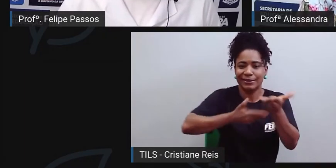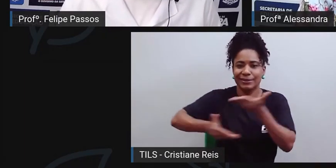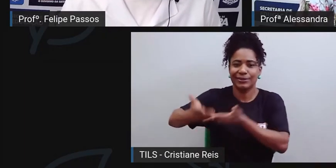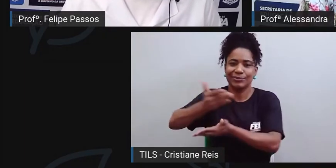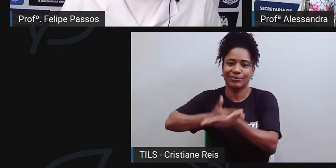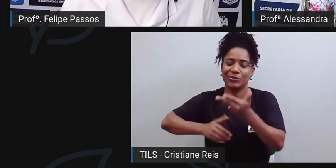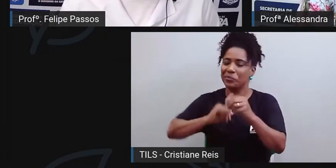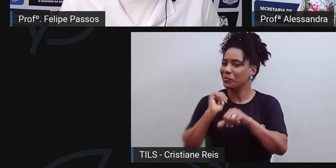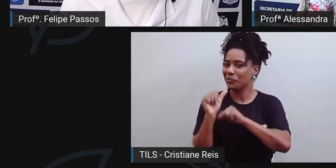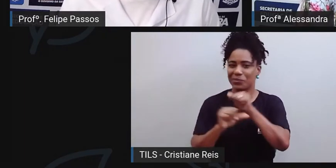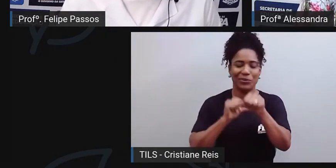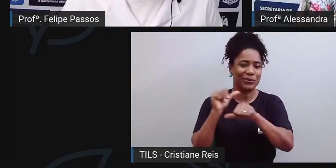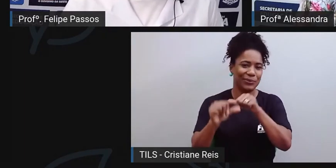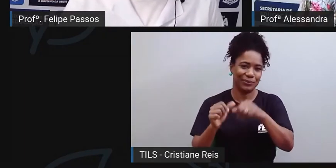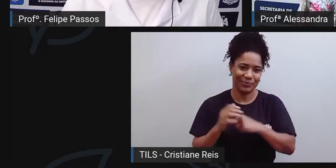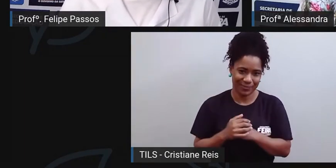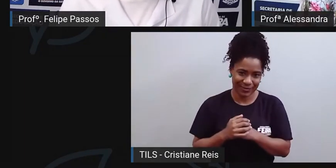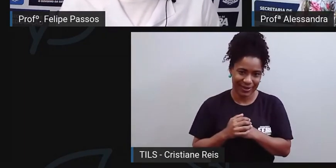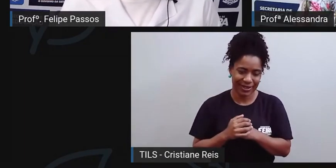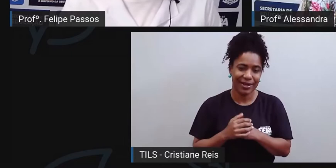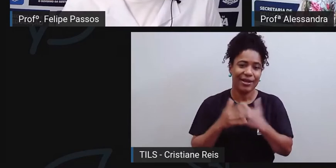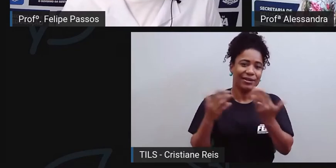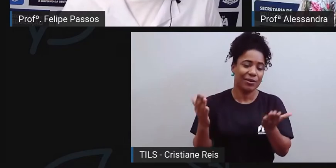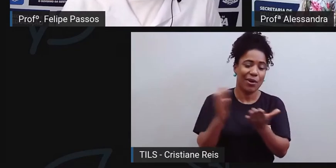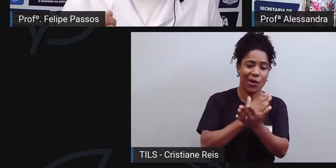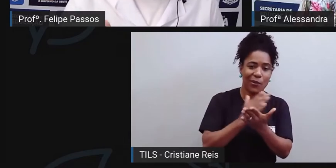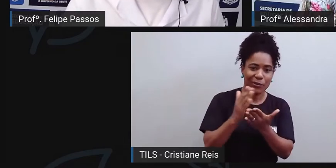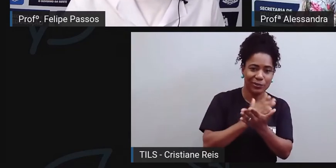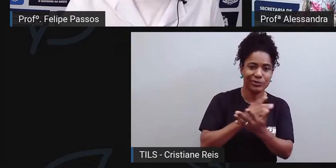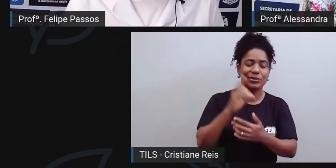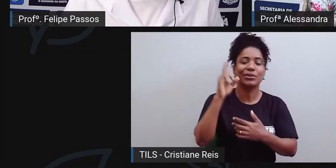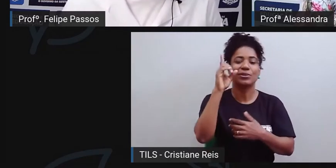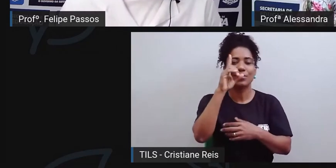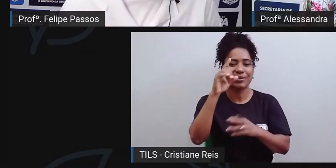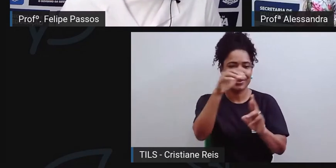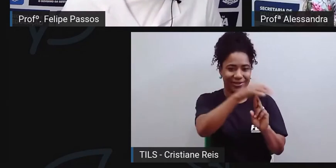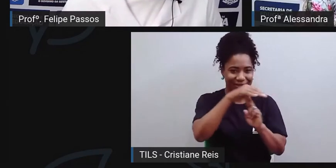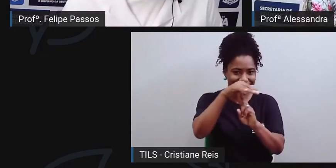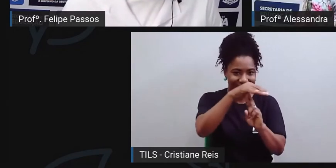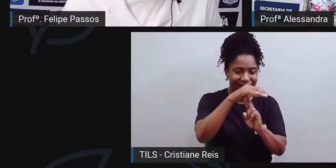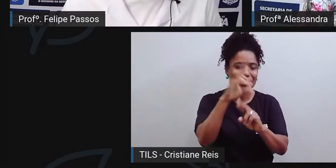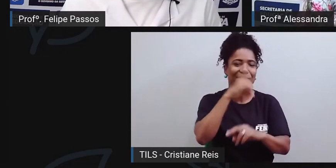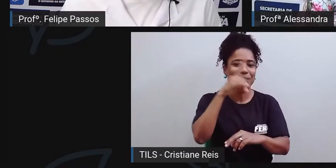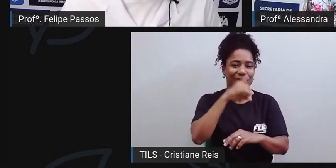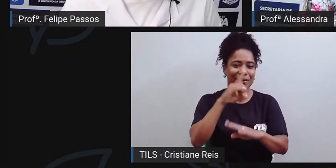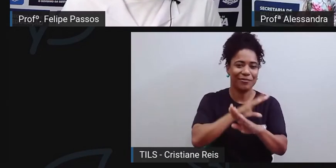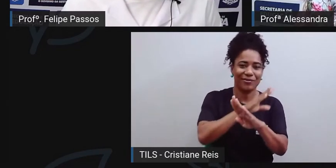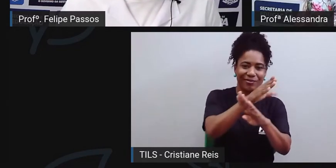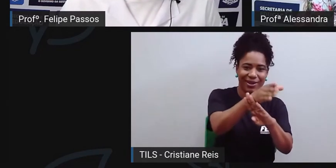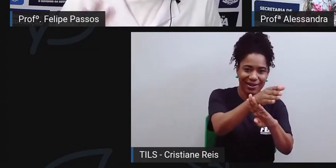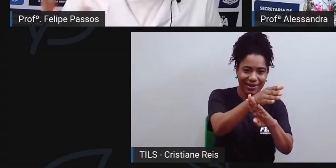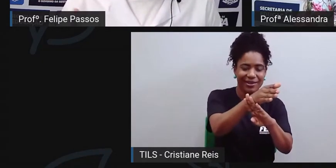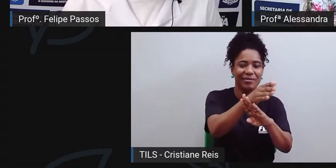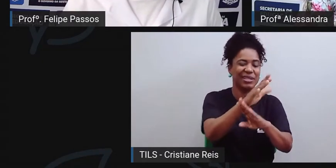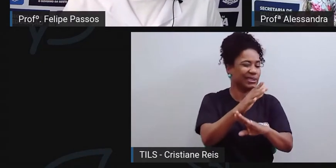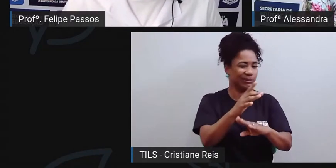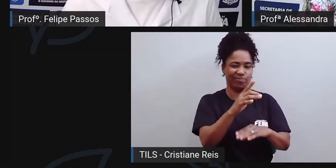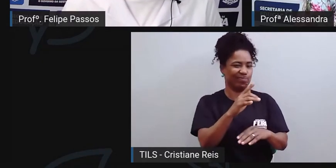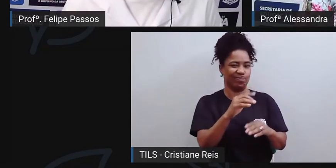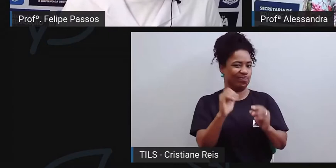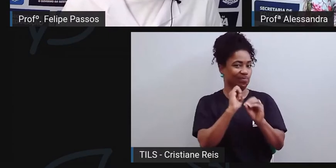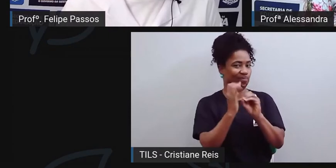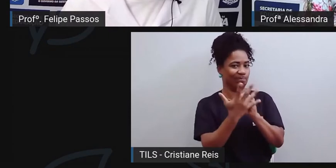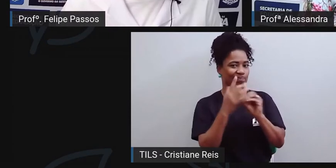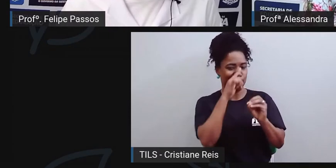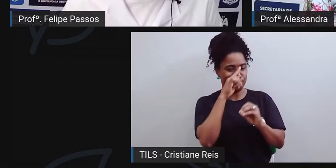talvez fosse na feirinha, aos domingos, agora faz um pedido por aplicativo. Então, assim, o próprio contexto